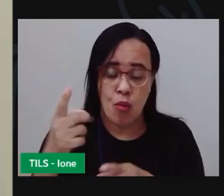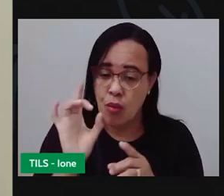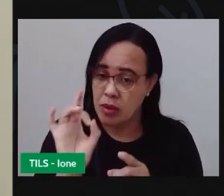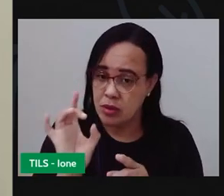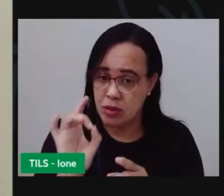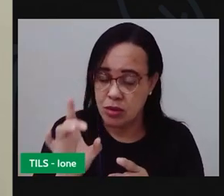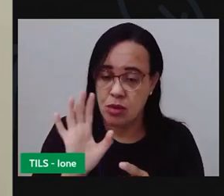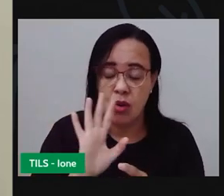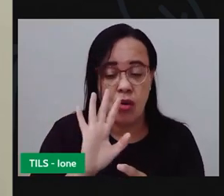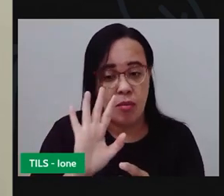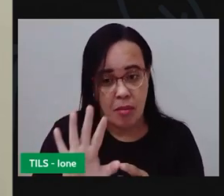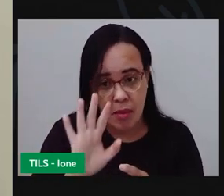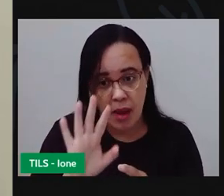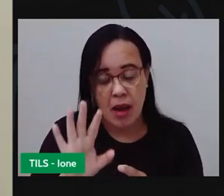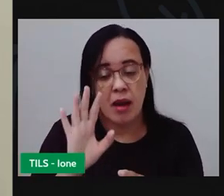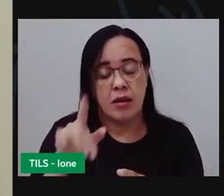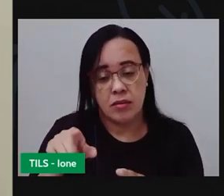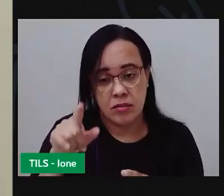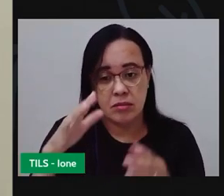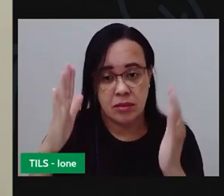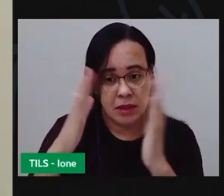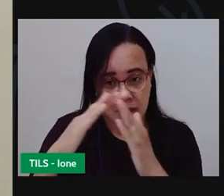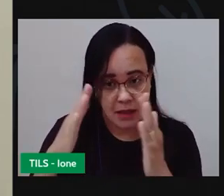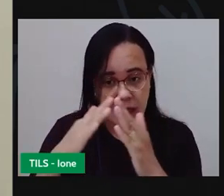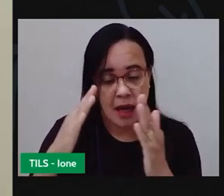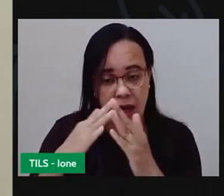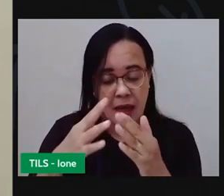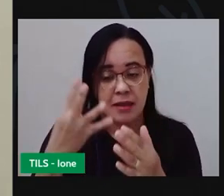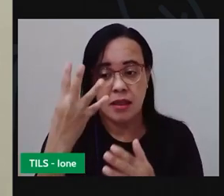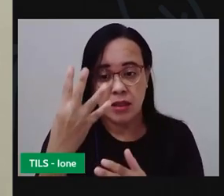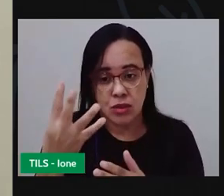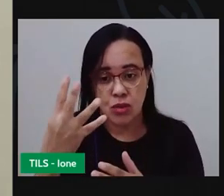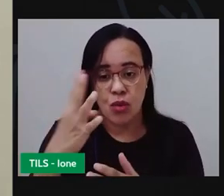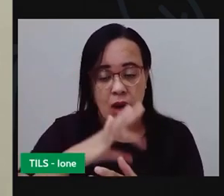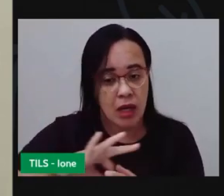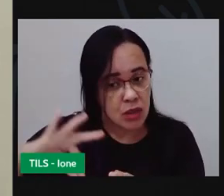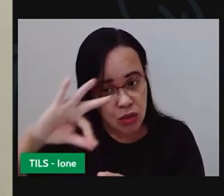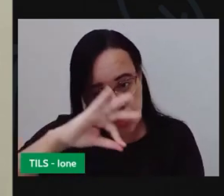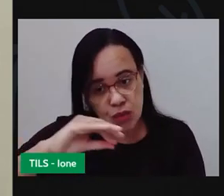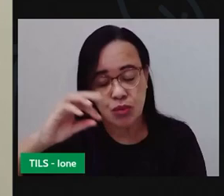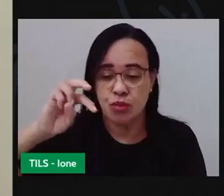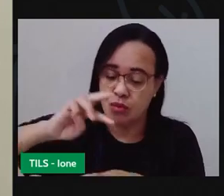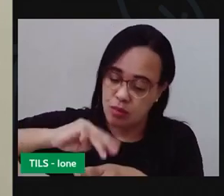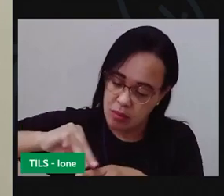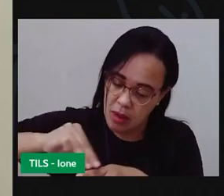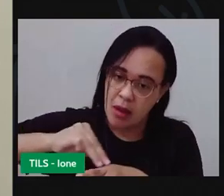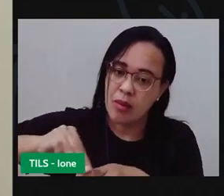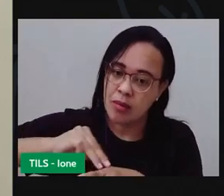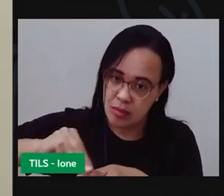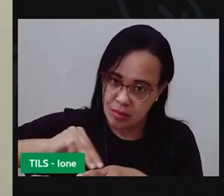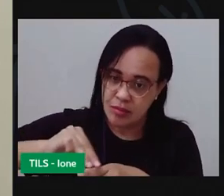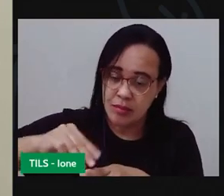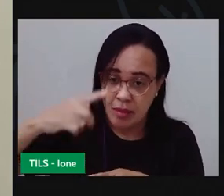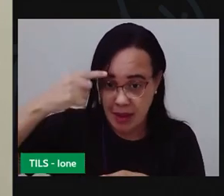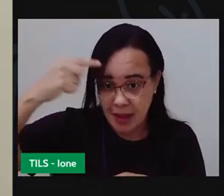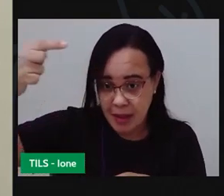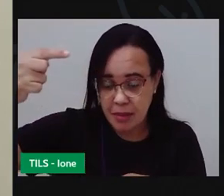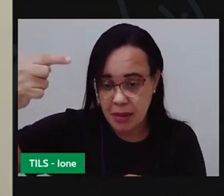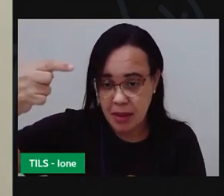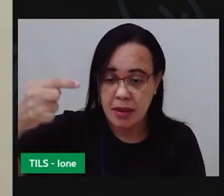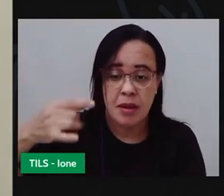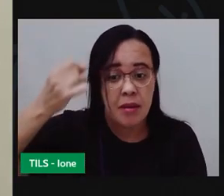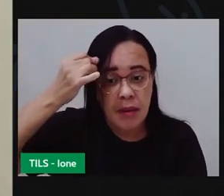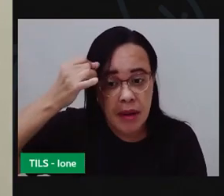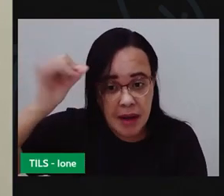mas aí na sua casa você vai forrar com fita adesiva todas as argolas que é pra não machucar a